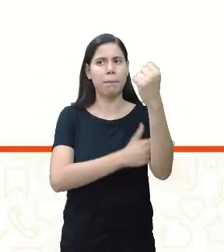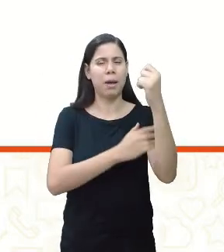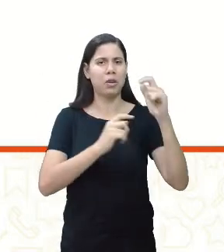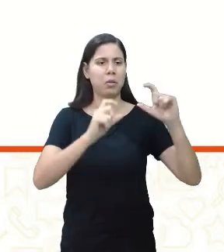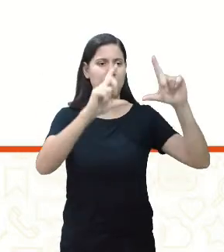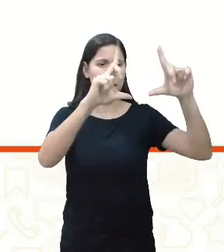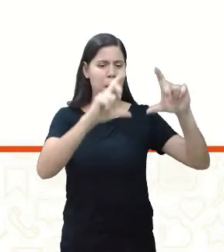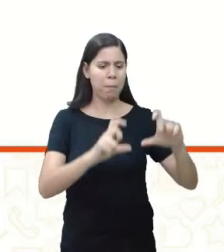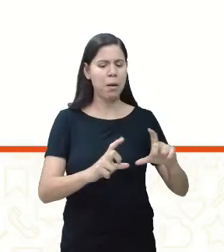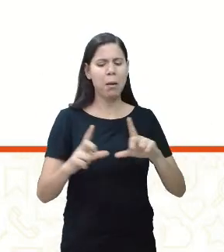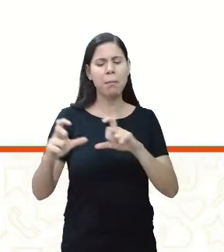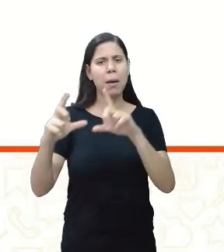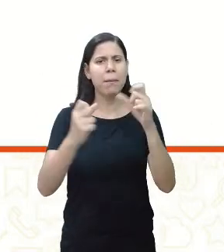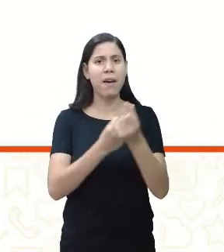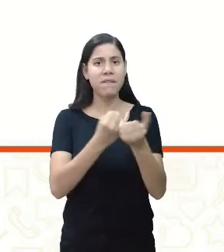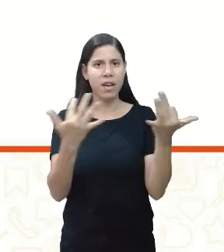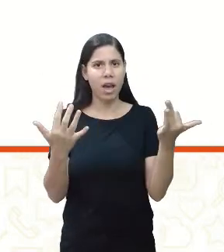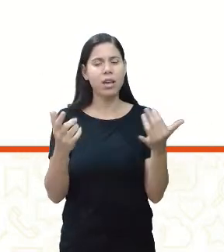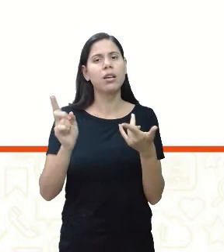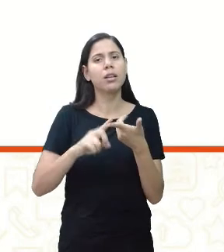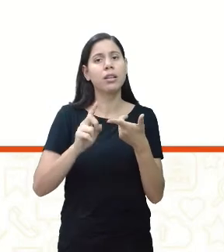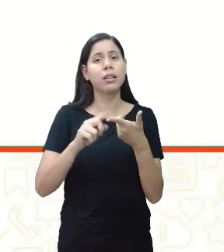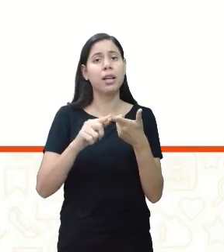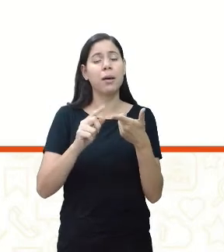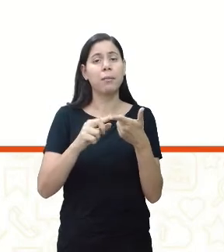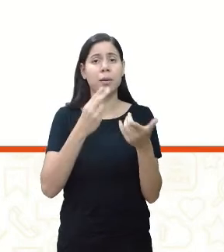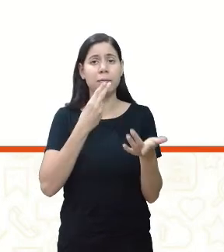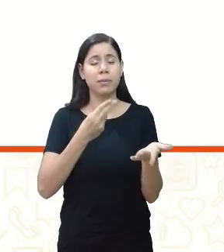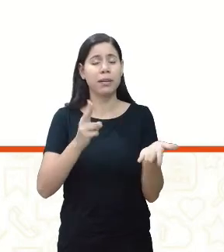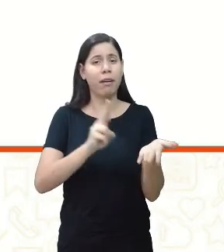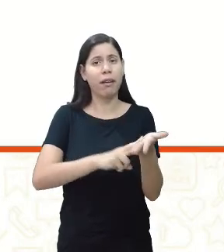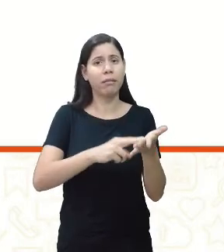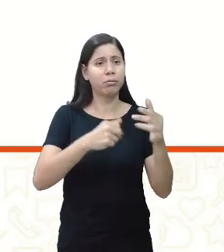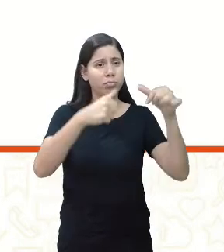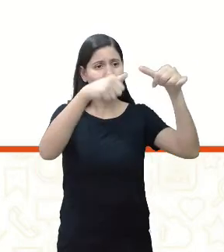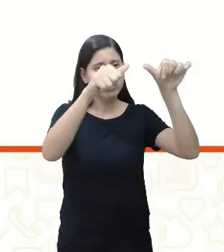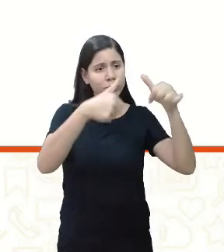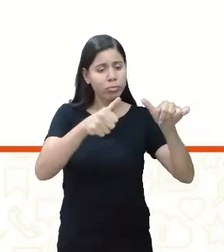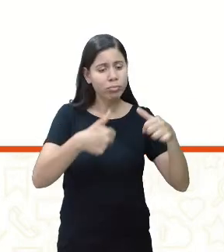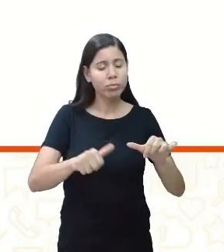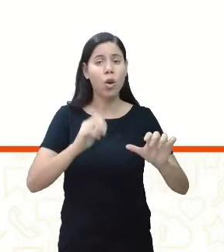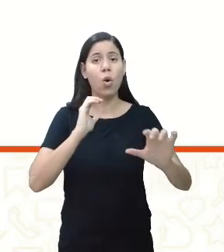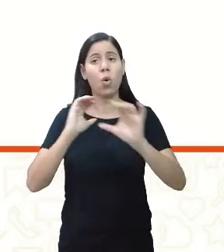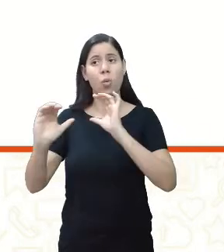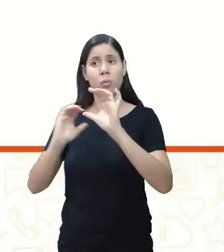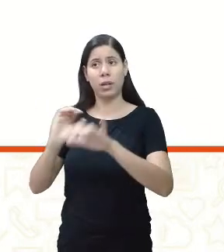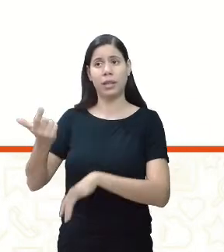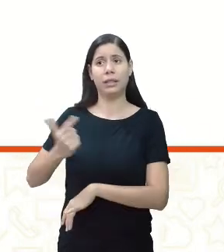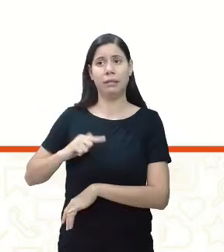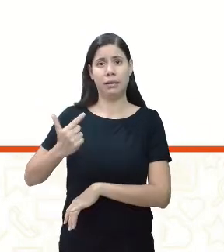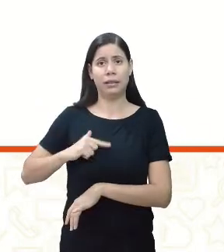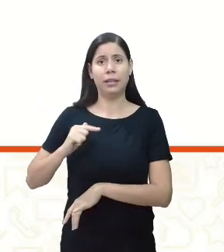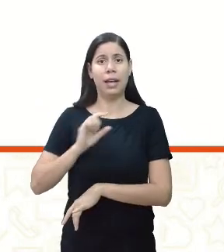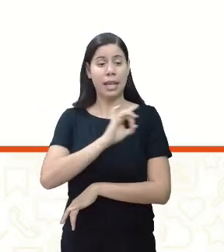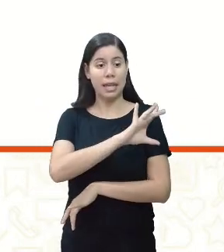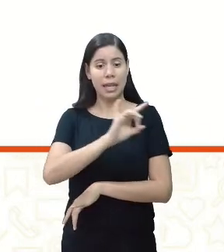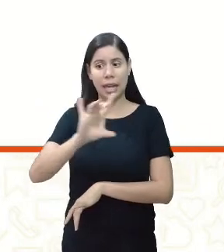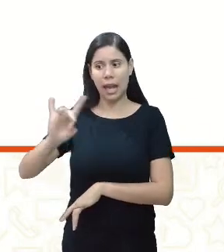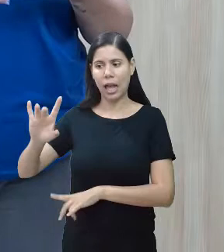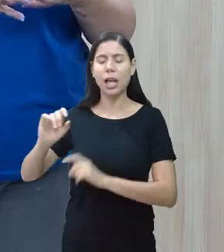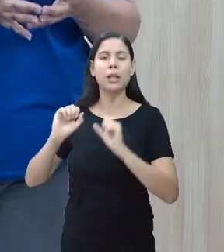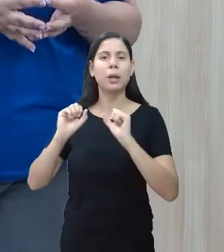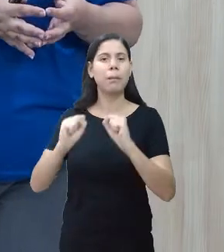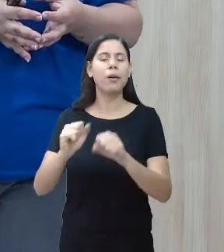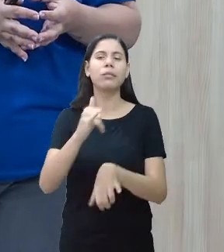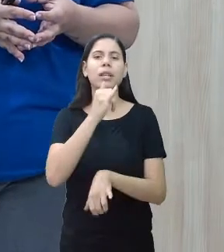pequenas, e aí com cartões de comunicação, em nome de cada pasta, pode ser selecionado